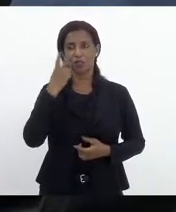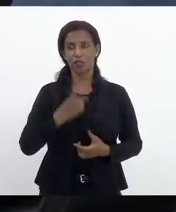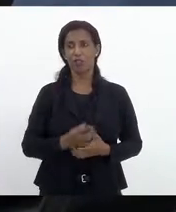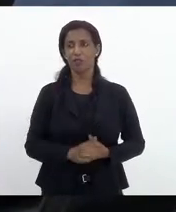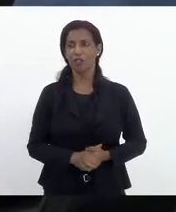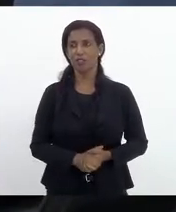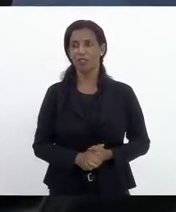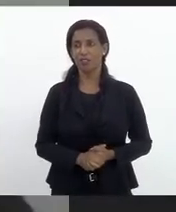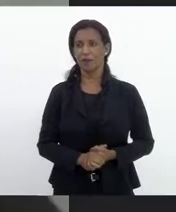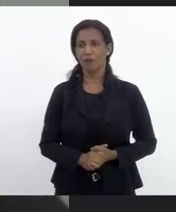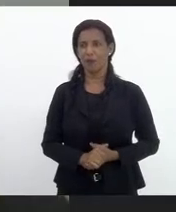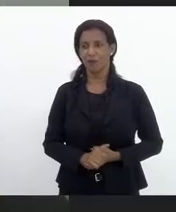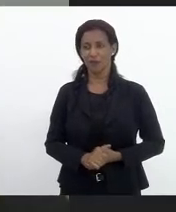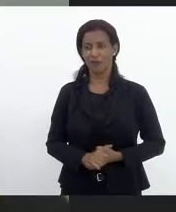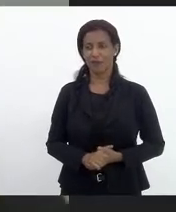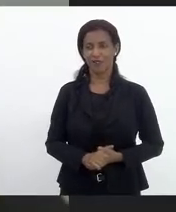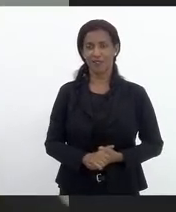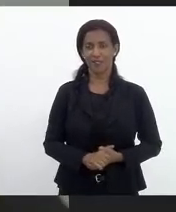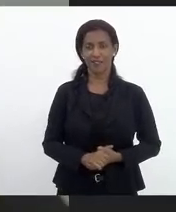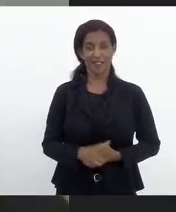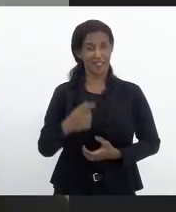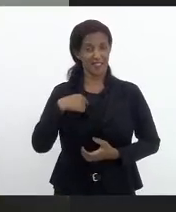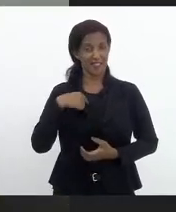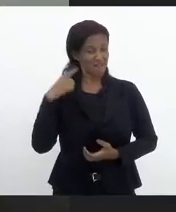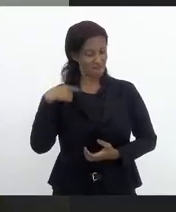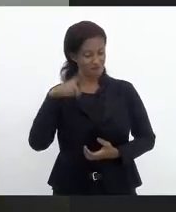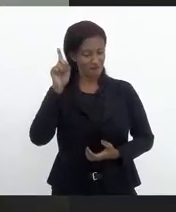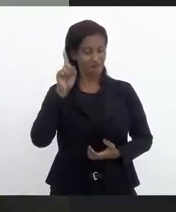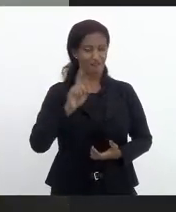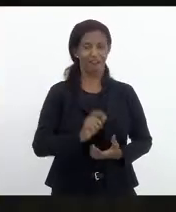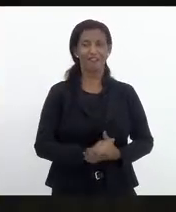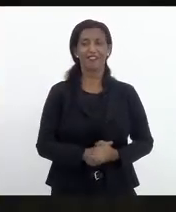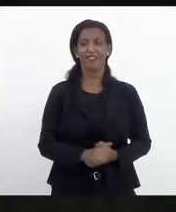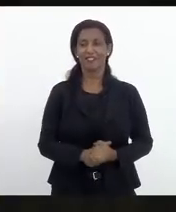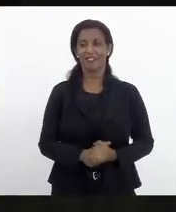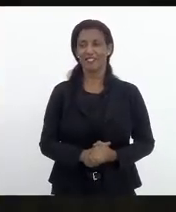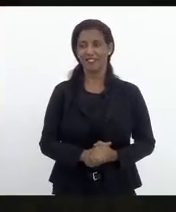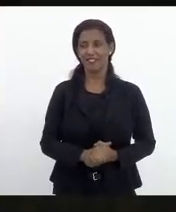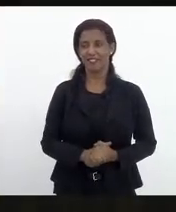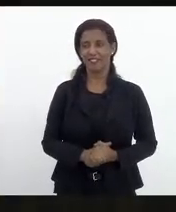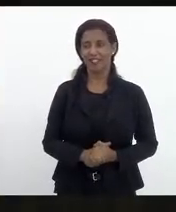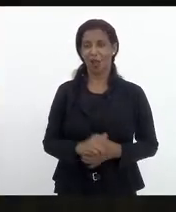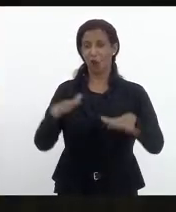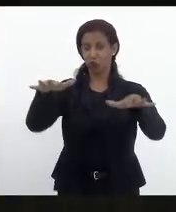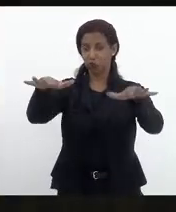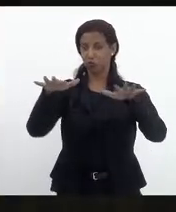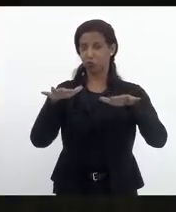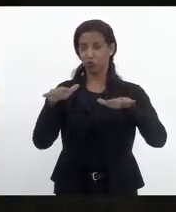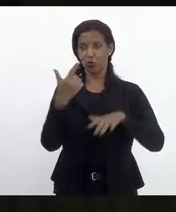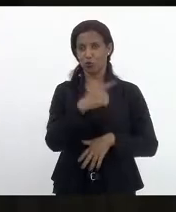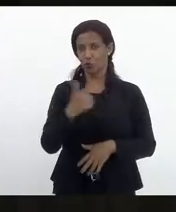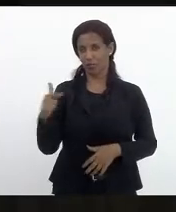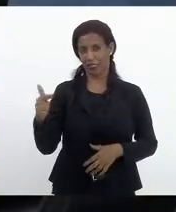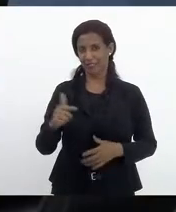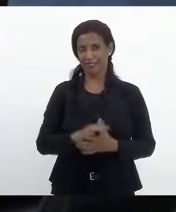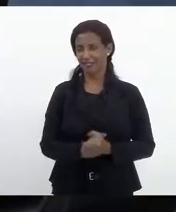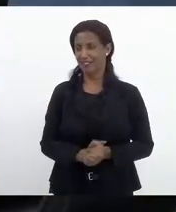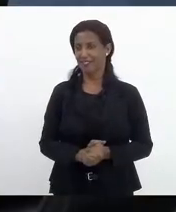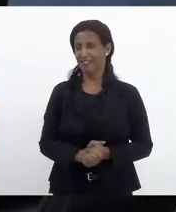Ih, rapaz, tem que ir, hein, presidente? É, sem público. Sem público.